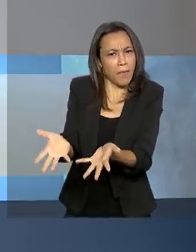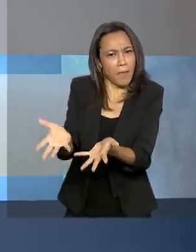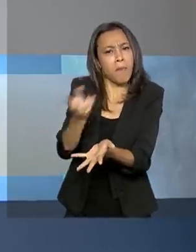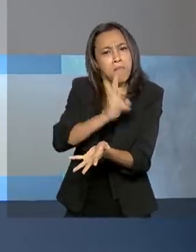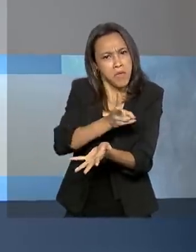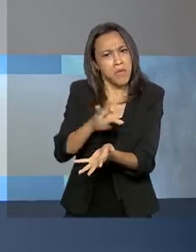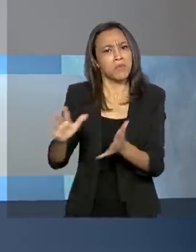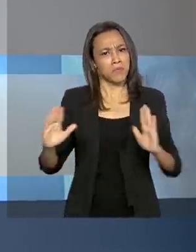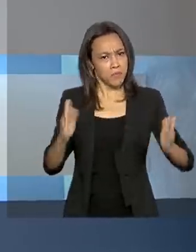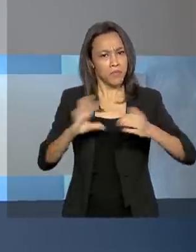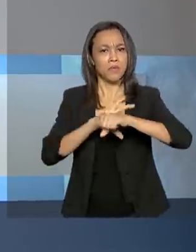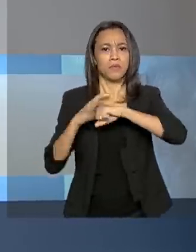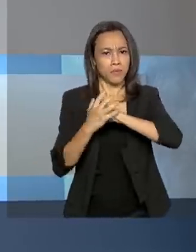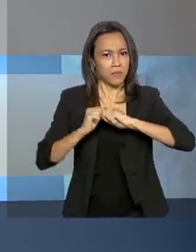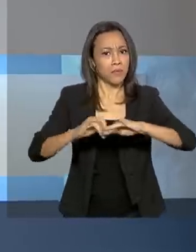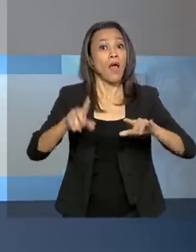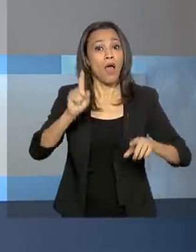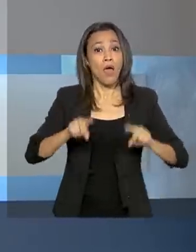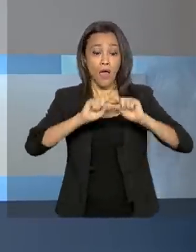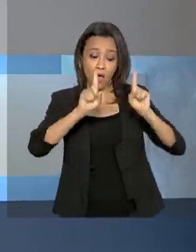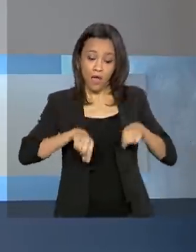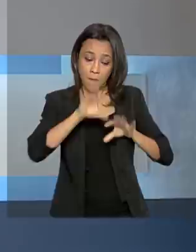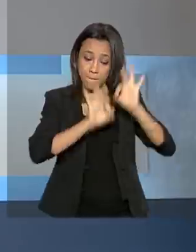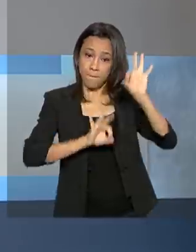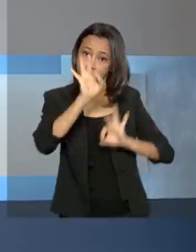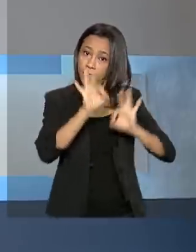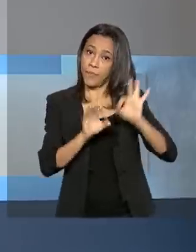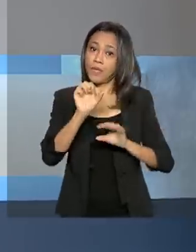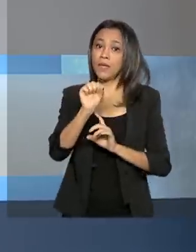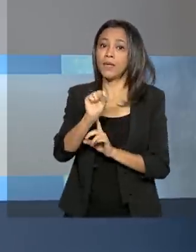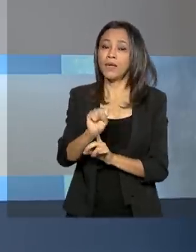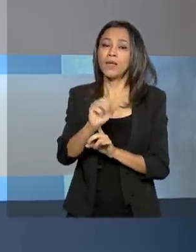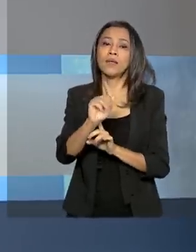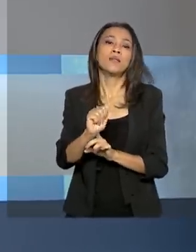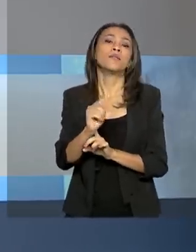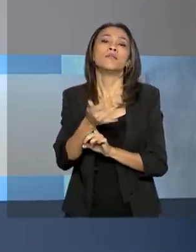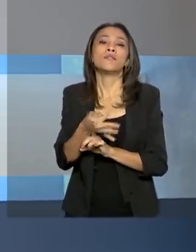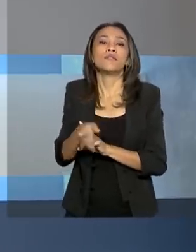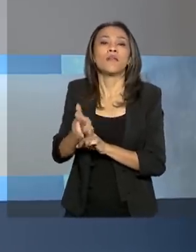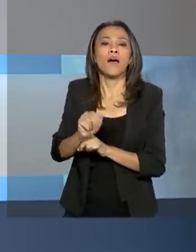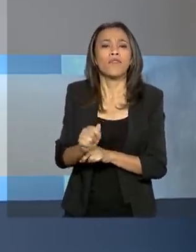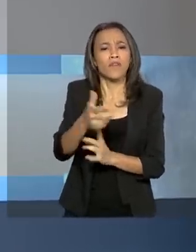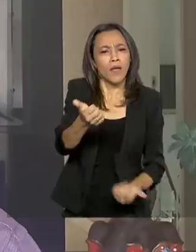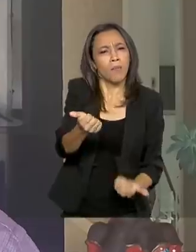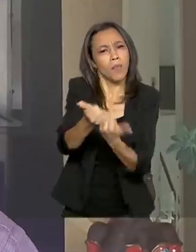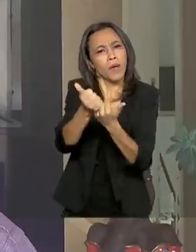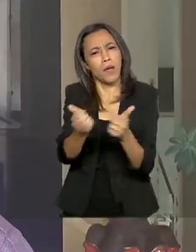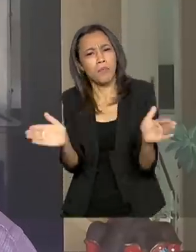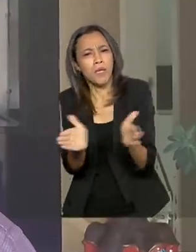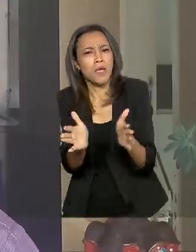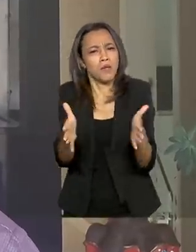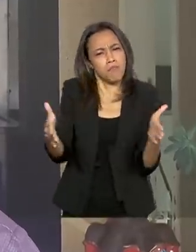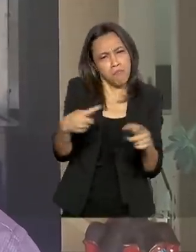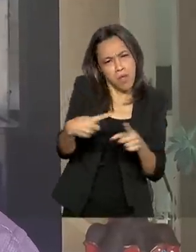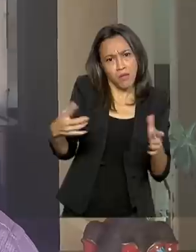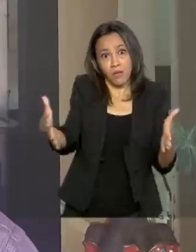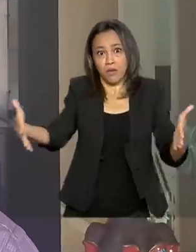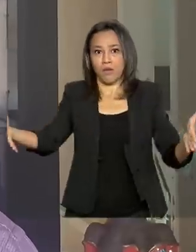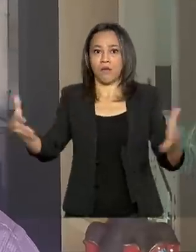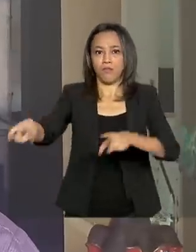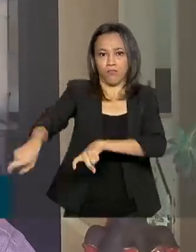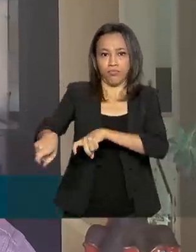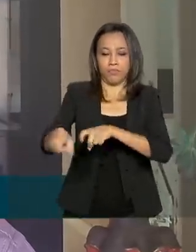Os recursos são do Plano Safra e vão apoiar pequenos, médios e grandes produtores. Em São João da